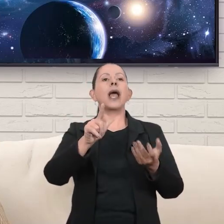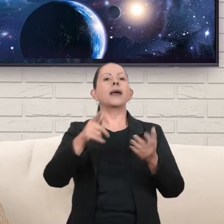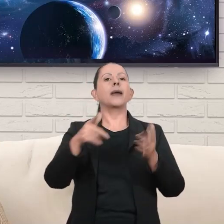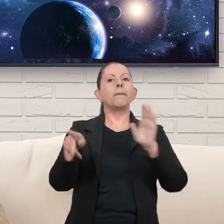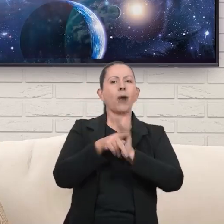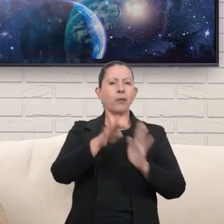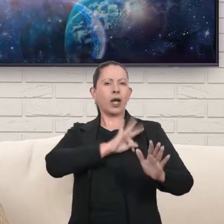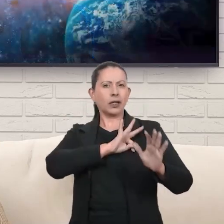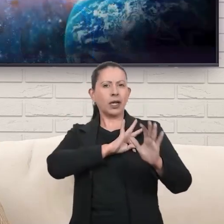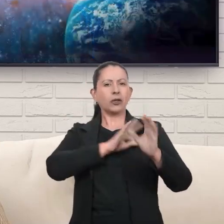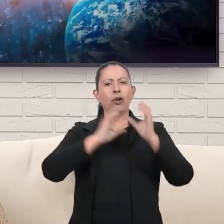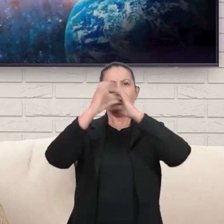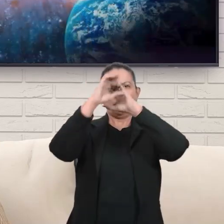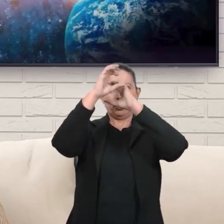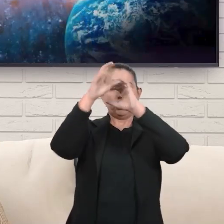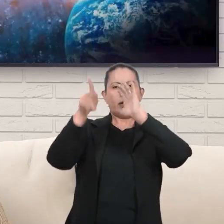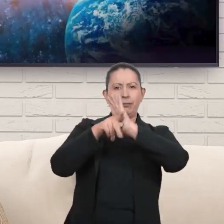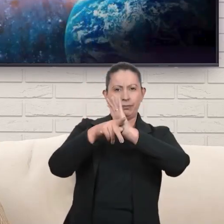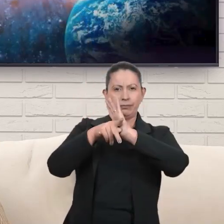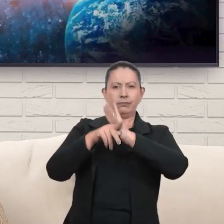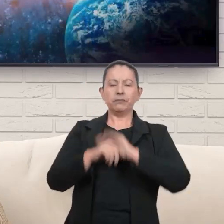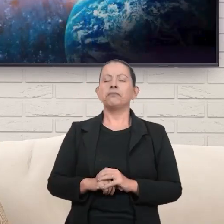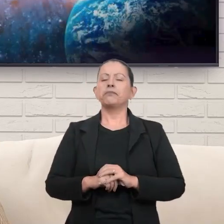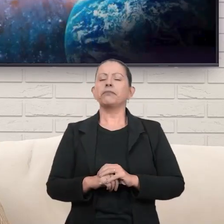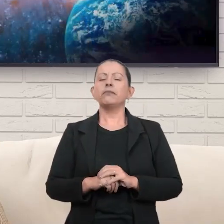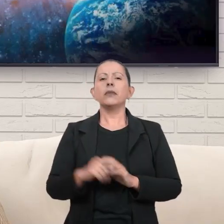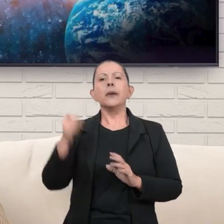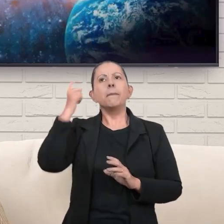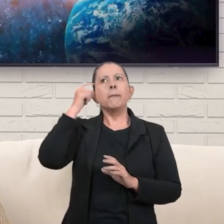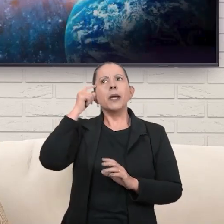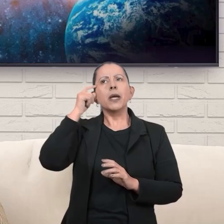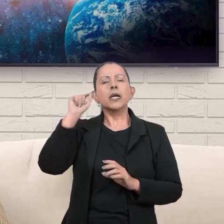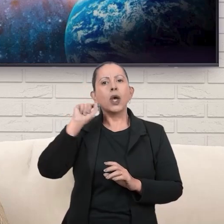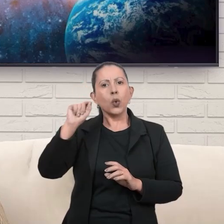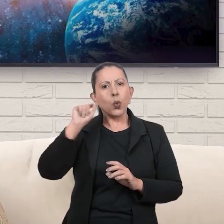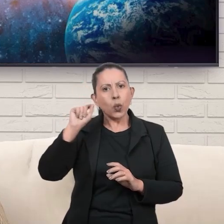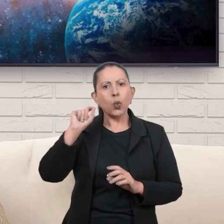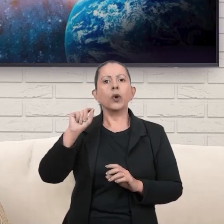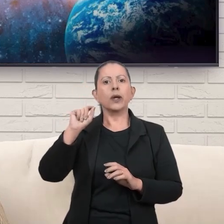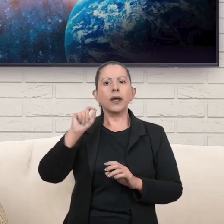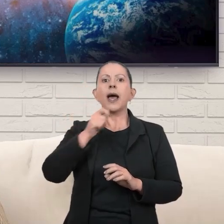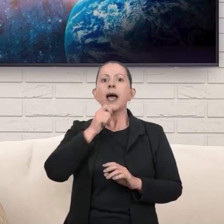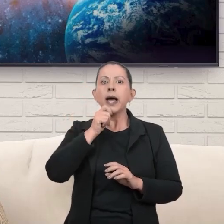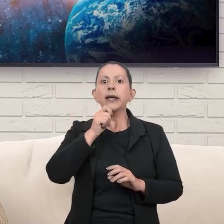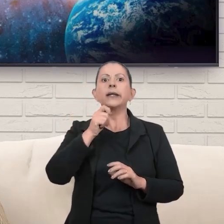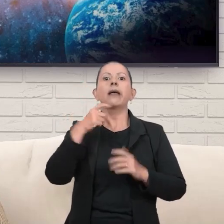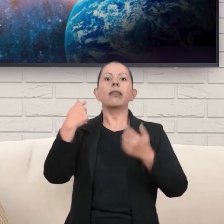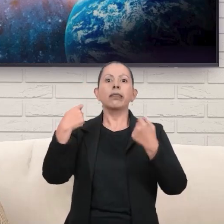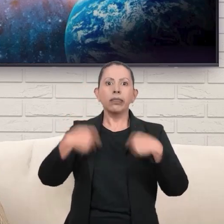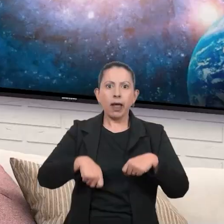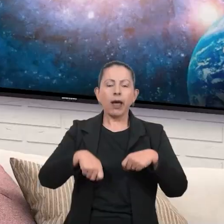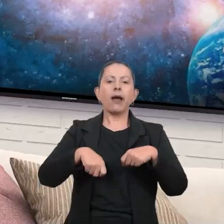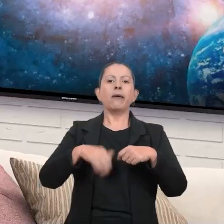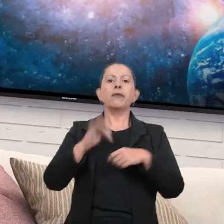tecnologia aeroespacial. Pensa no que ainda tem para ser descoberto.